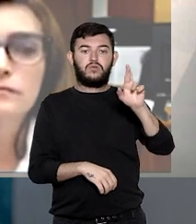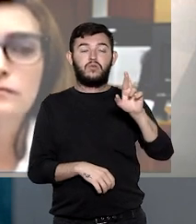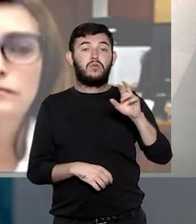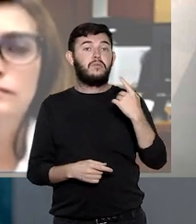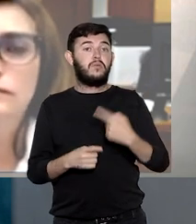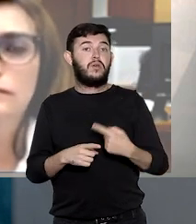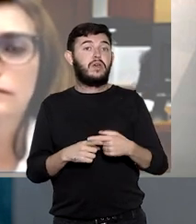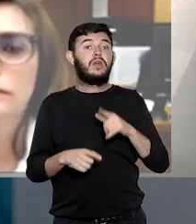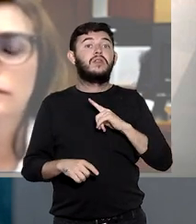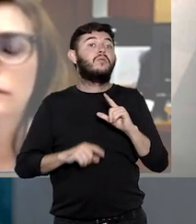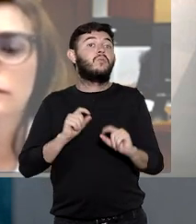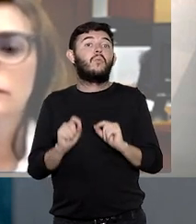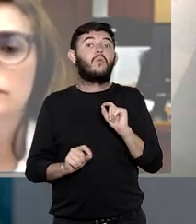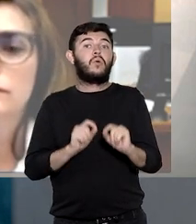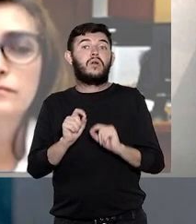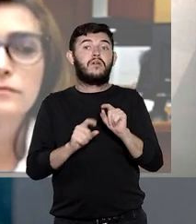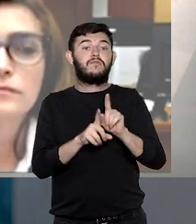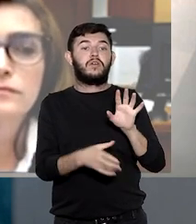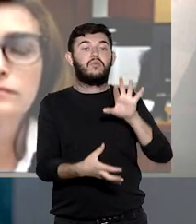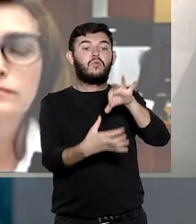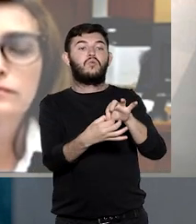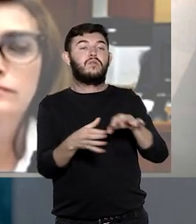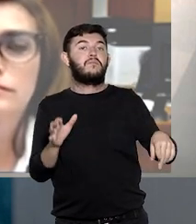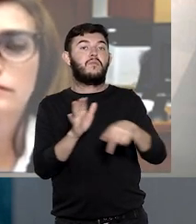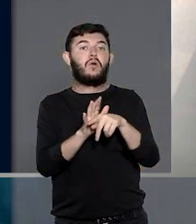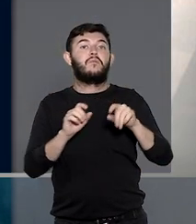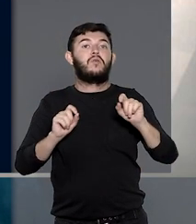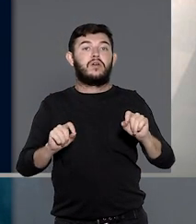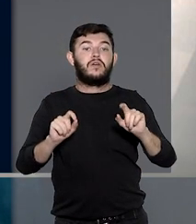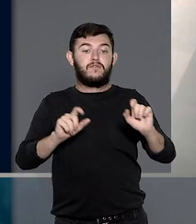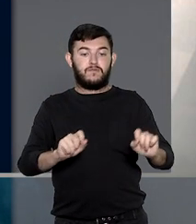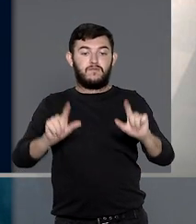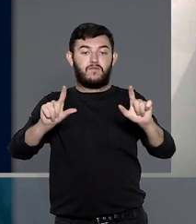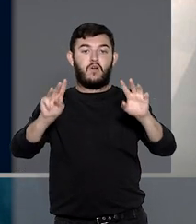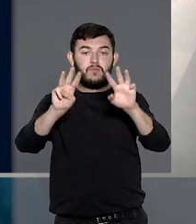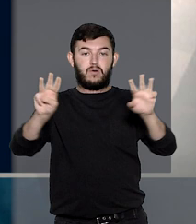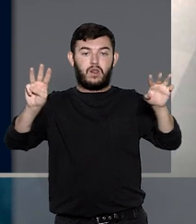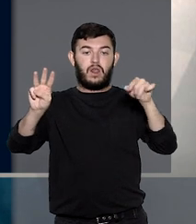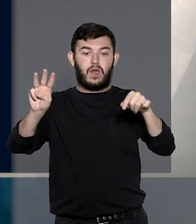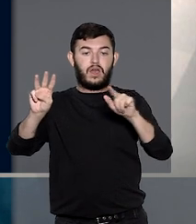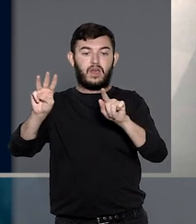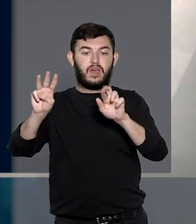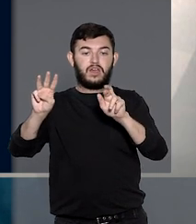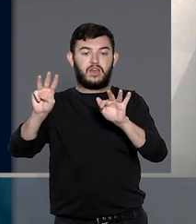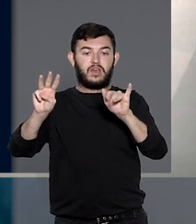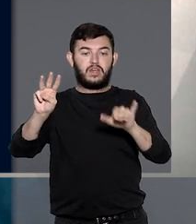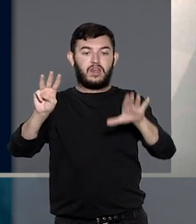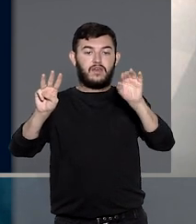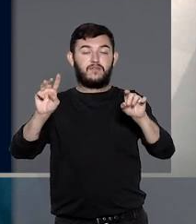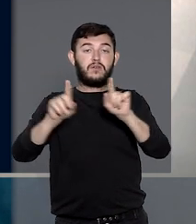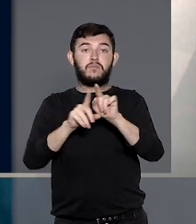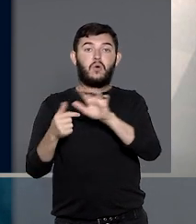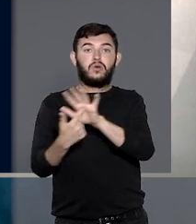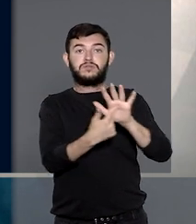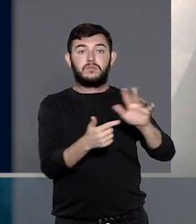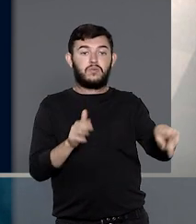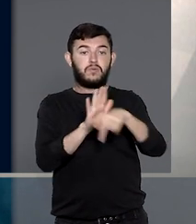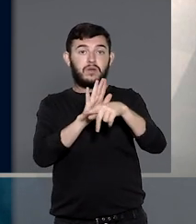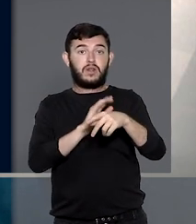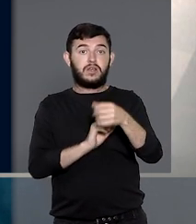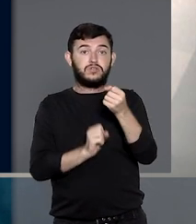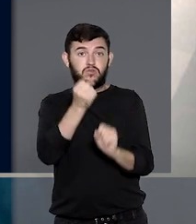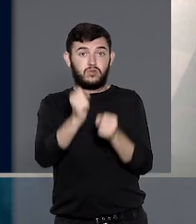seja porque seu valor vincula-se à forma gráfica, o que implica a necessidade de registro perante o Instituto Nacional de Propriedade